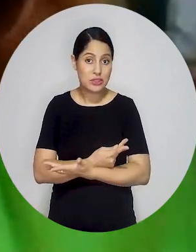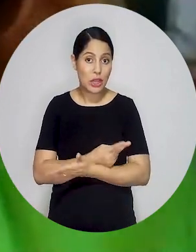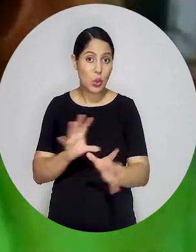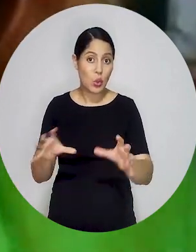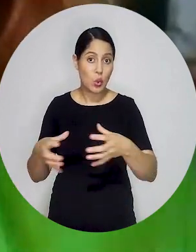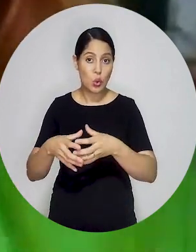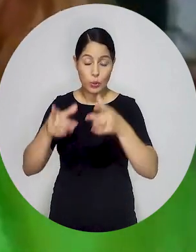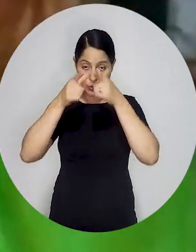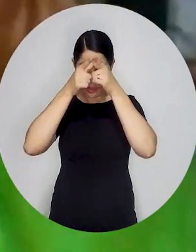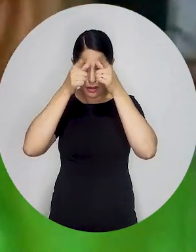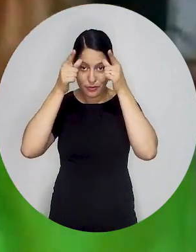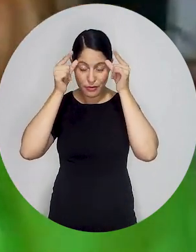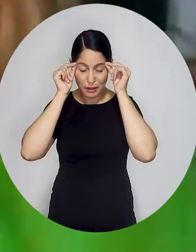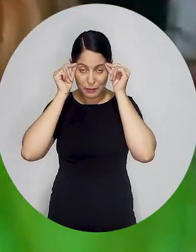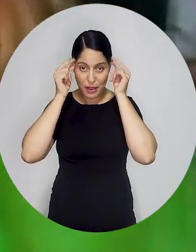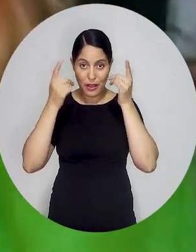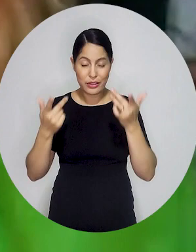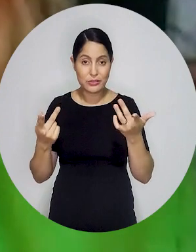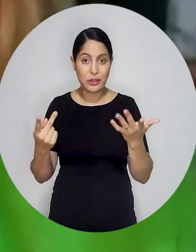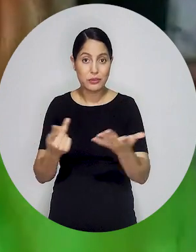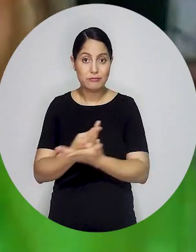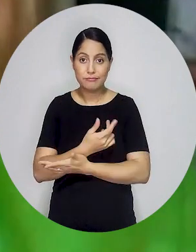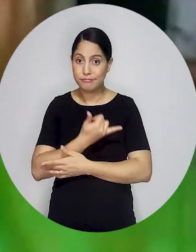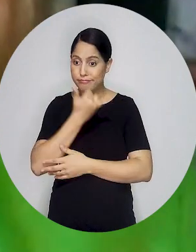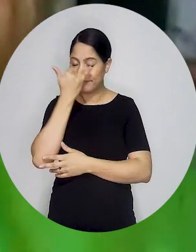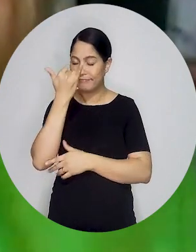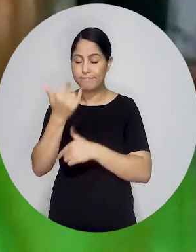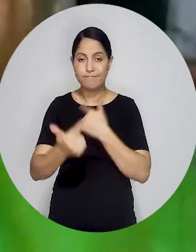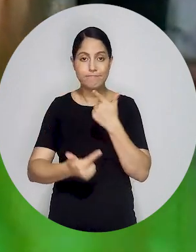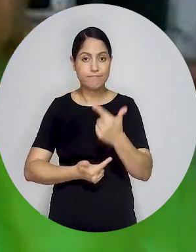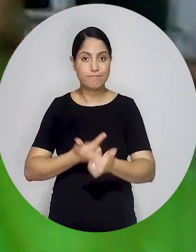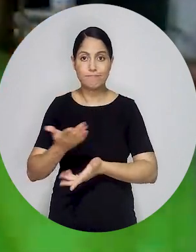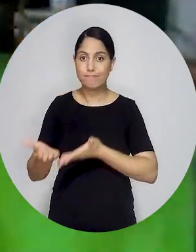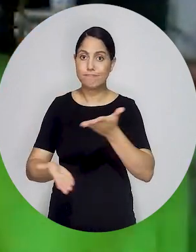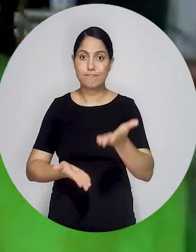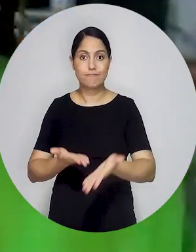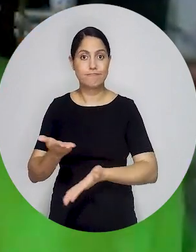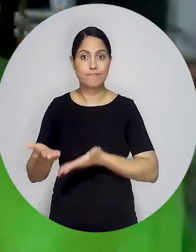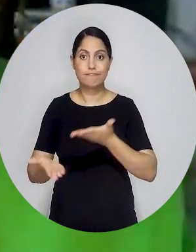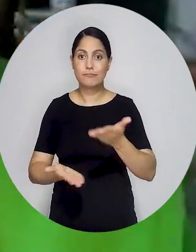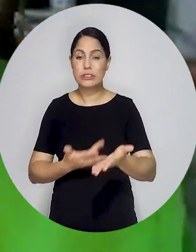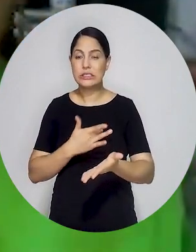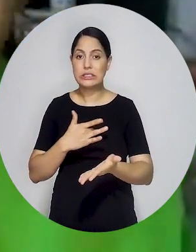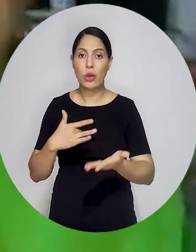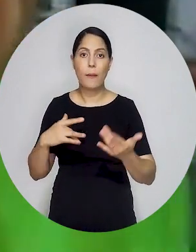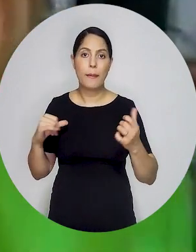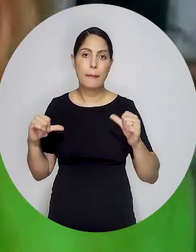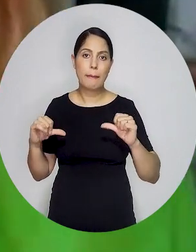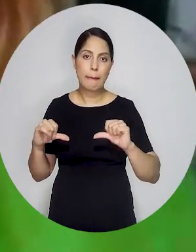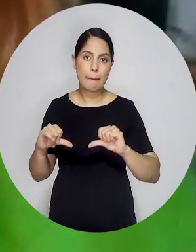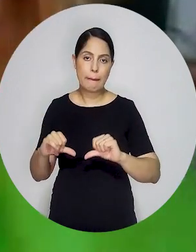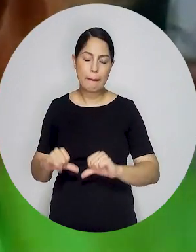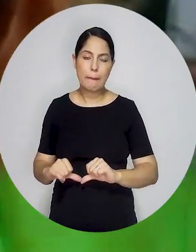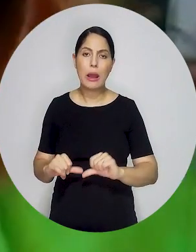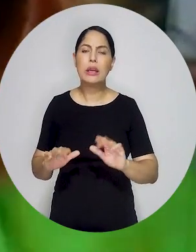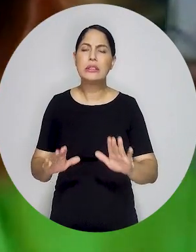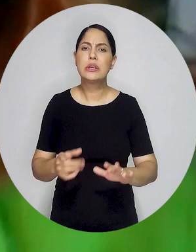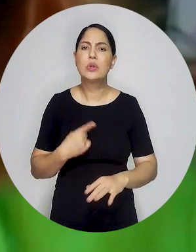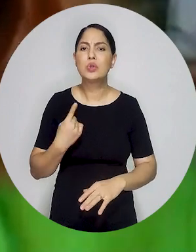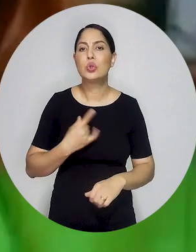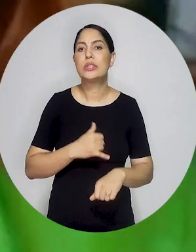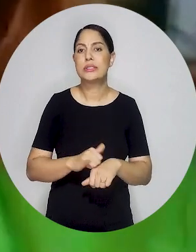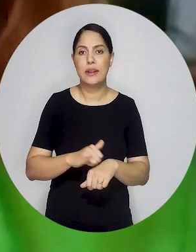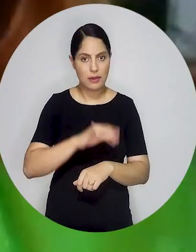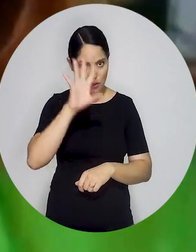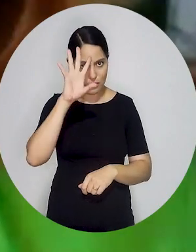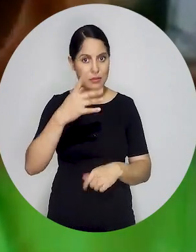que vão precisar demitir, trabalhar com número menor da equipe de enfermagem, isso traz um reflexo direto no tratamento de saúde do paciente.